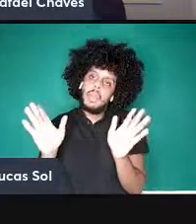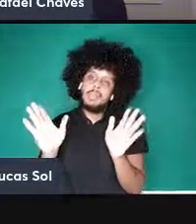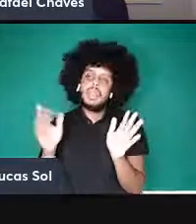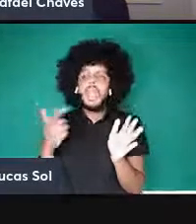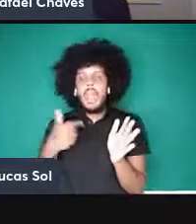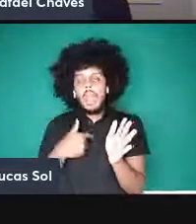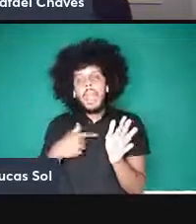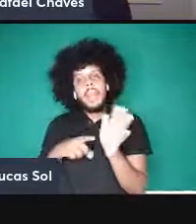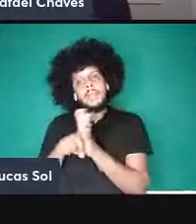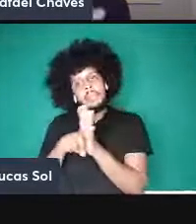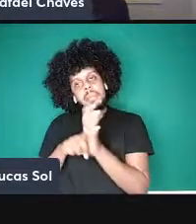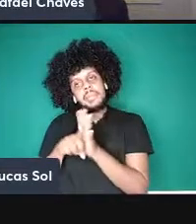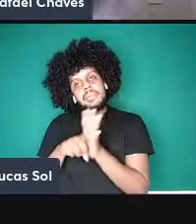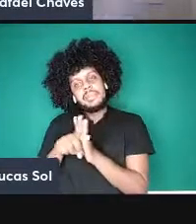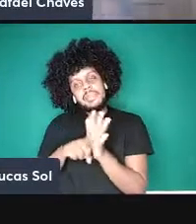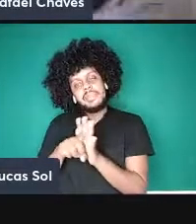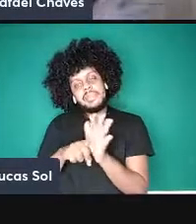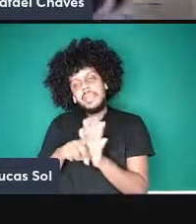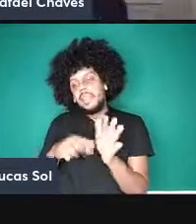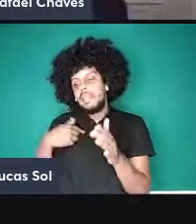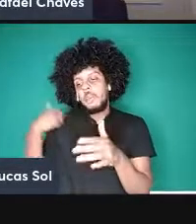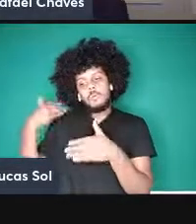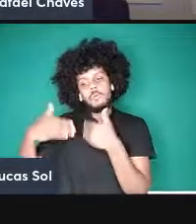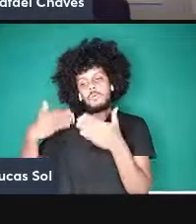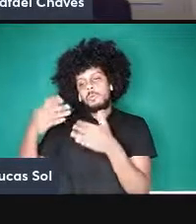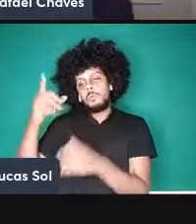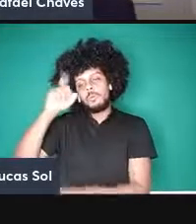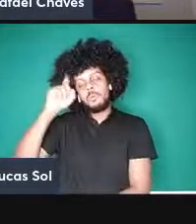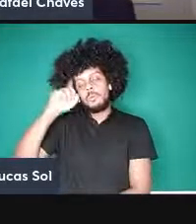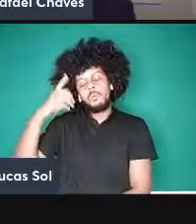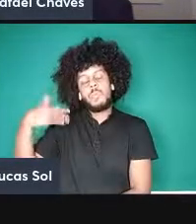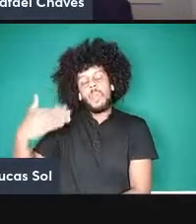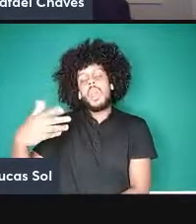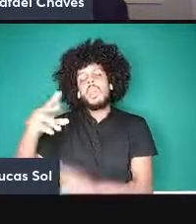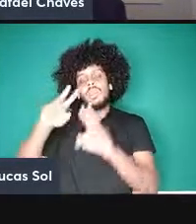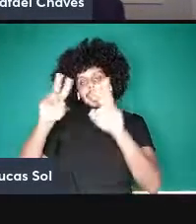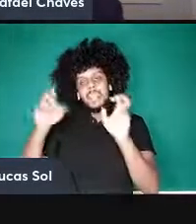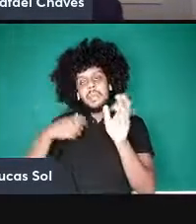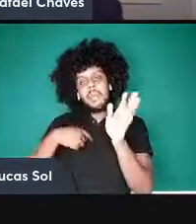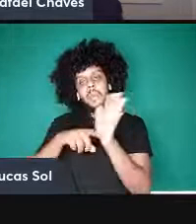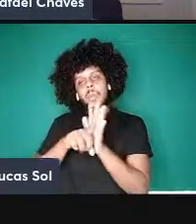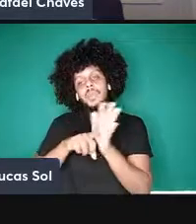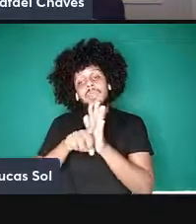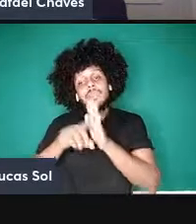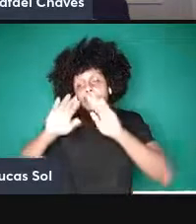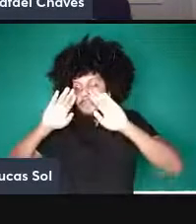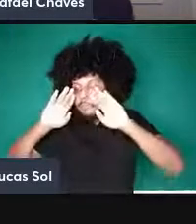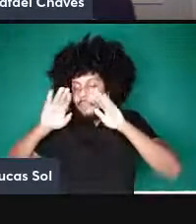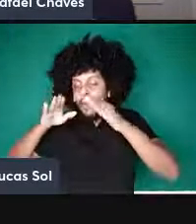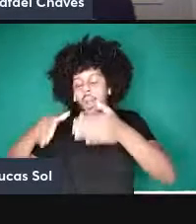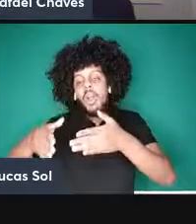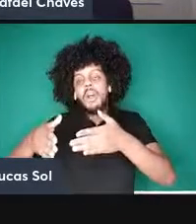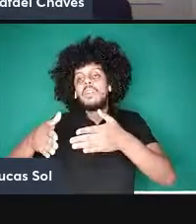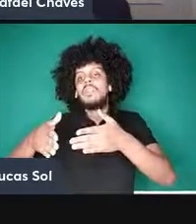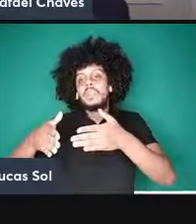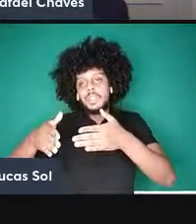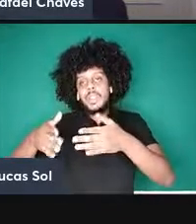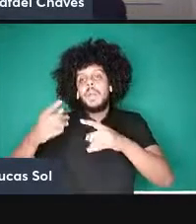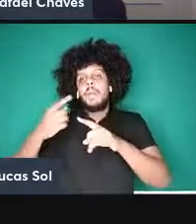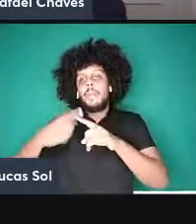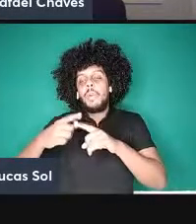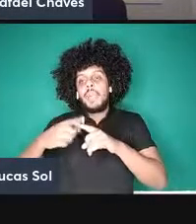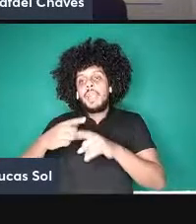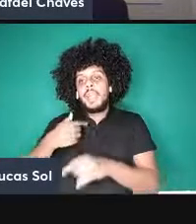pão de cada dia é o tema de pesquisa que eu venho focando desde que eu voltei para o Brasil em